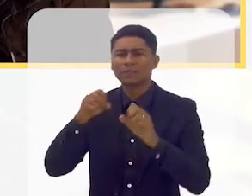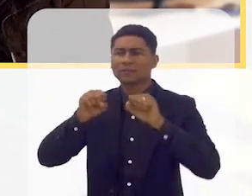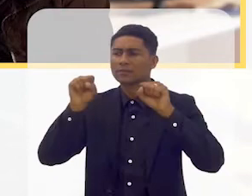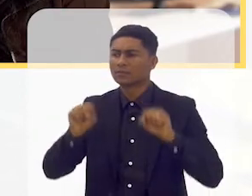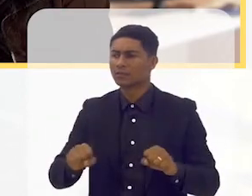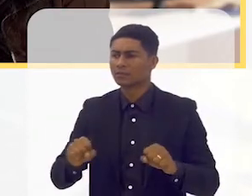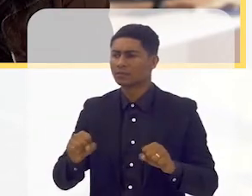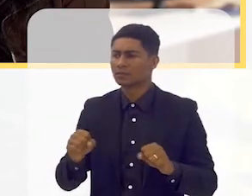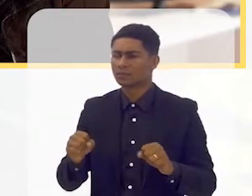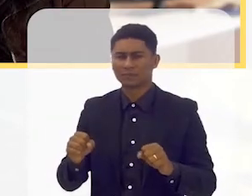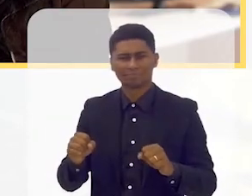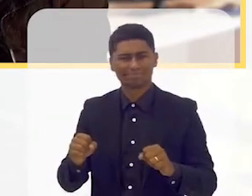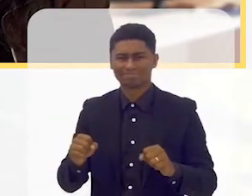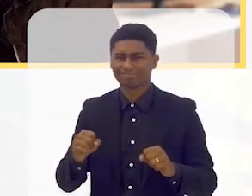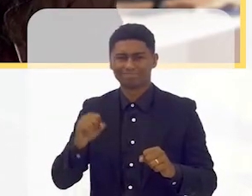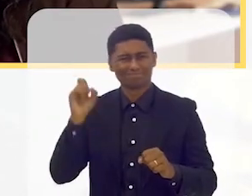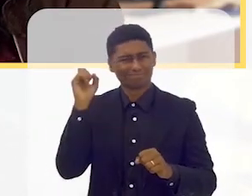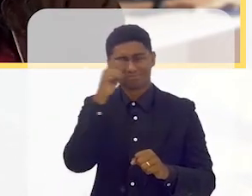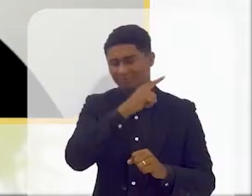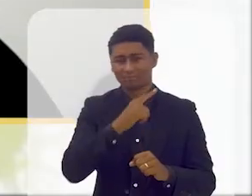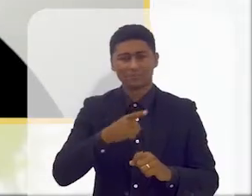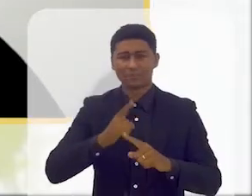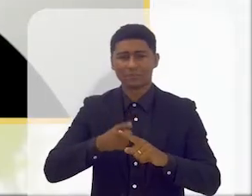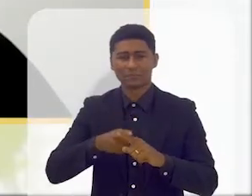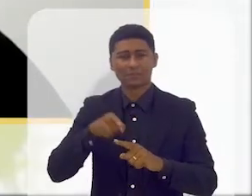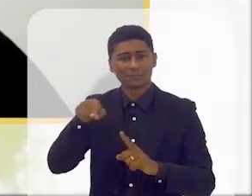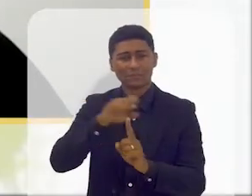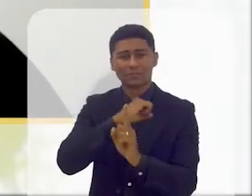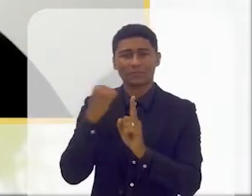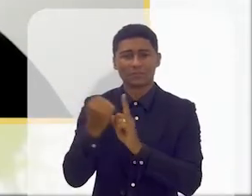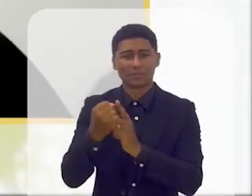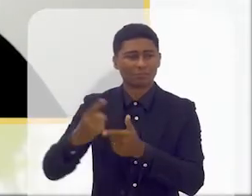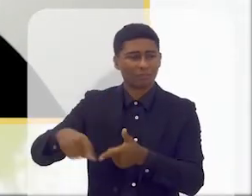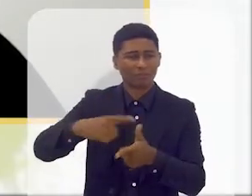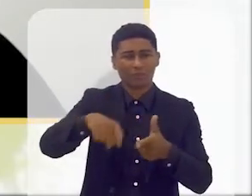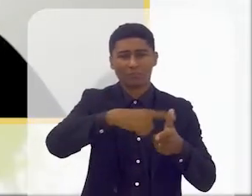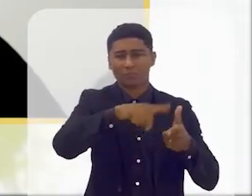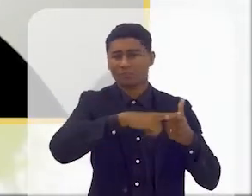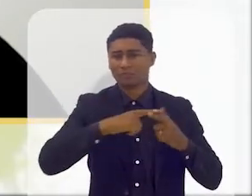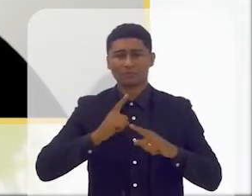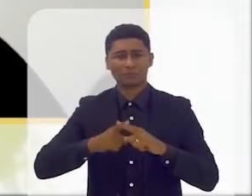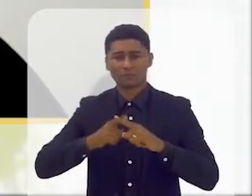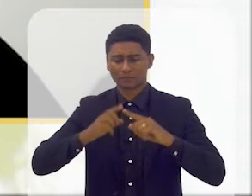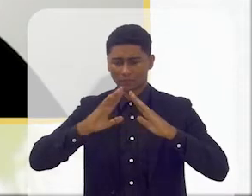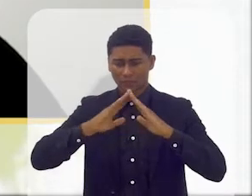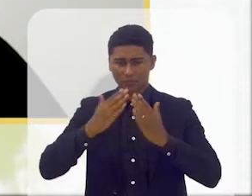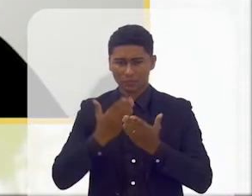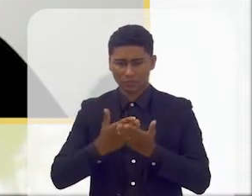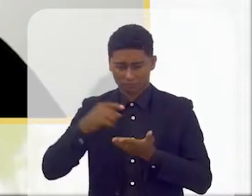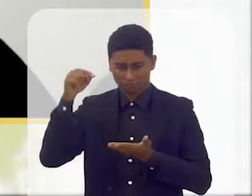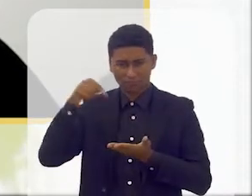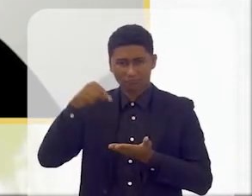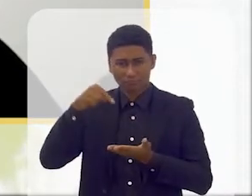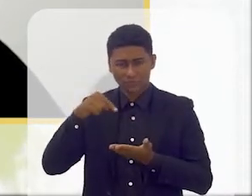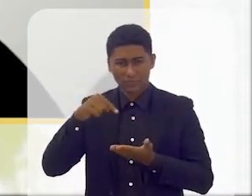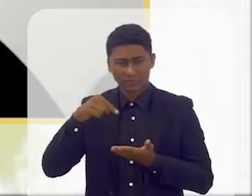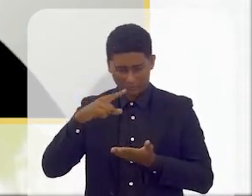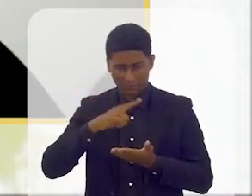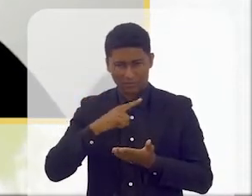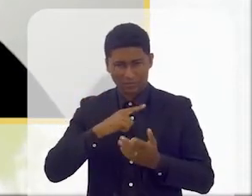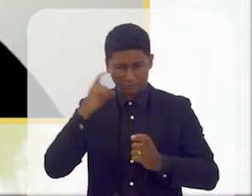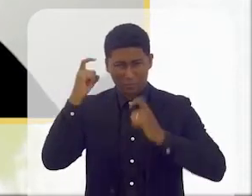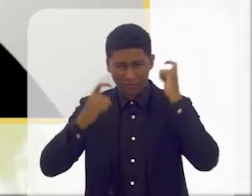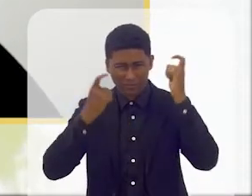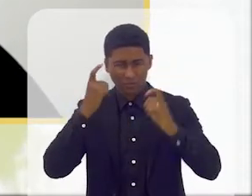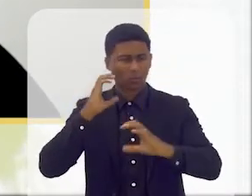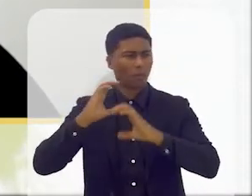É que isto é um problema que é transversal a toda a sociedade, à escola e a toda a sociedade. Não há uma preocupação